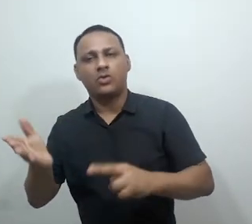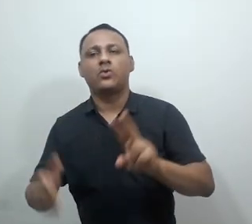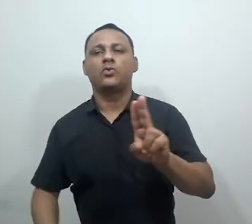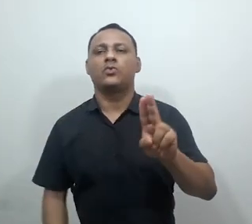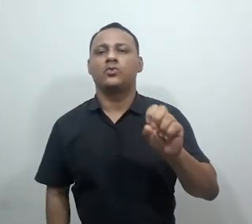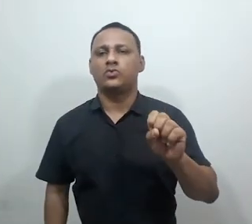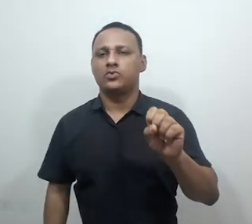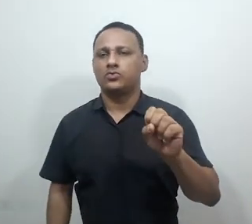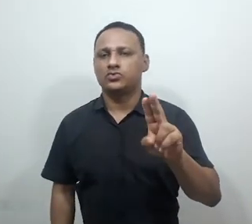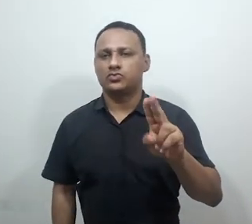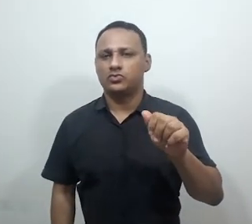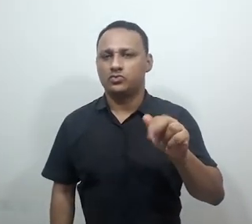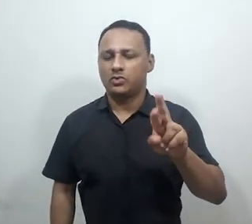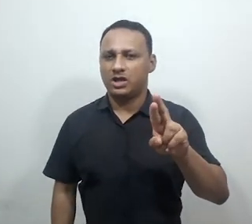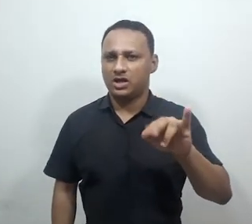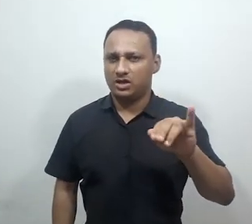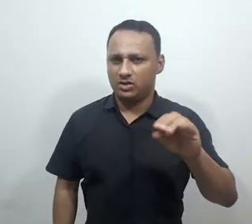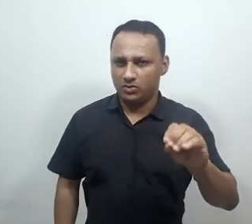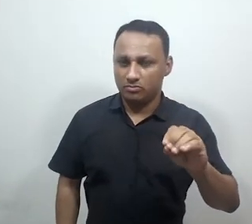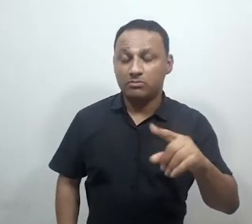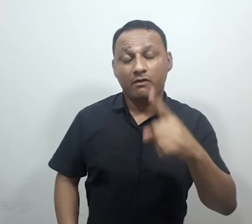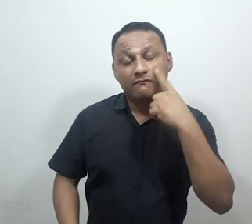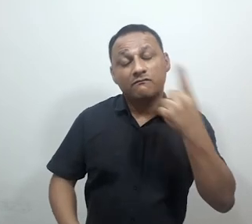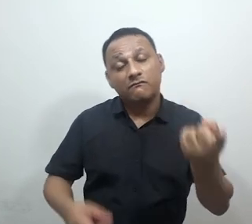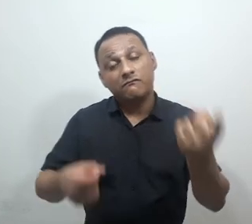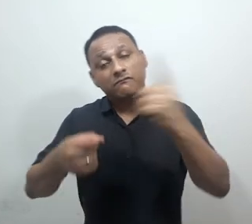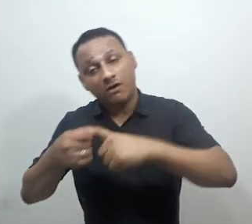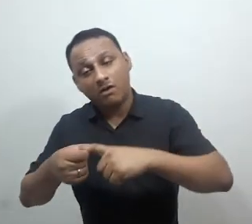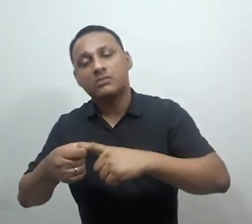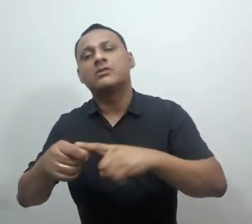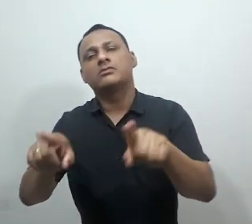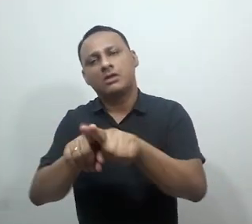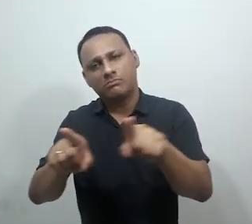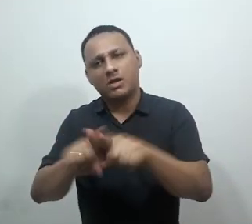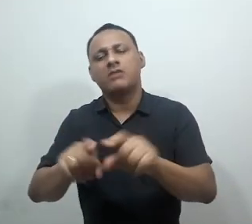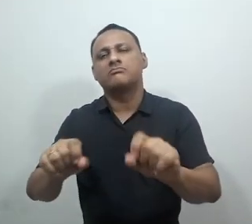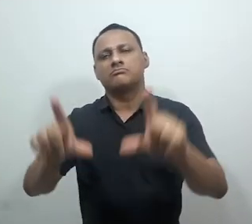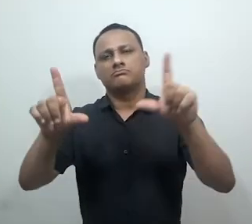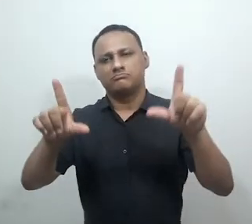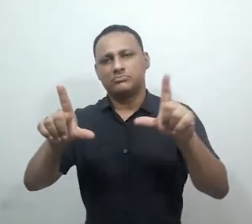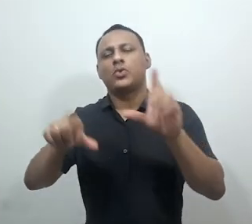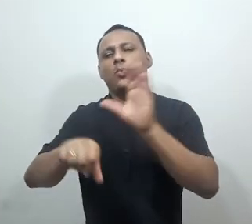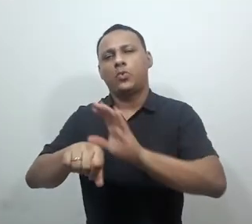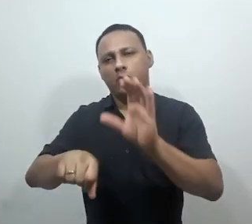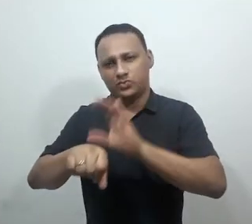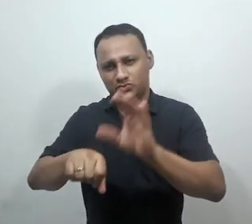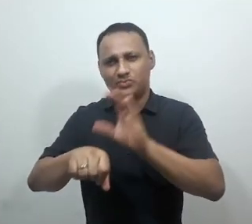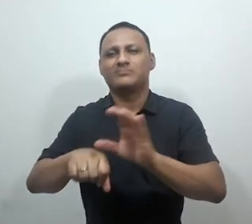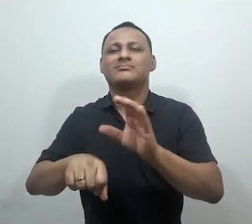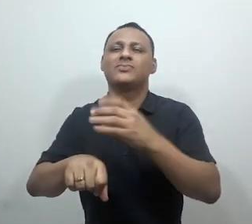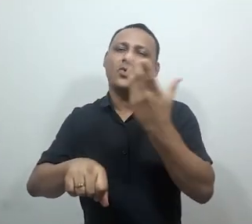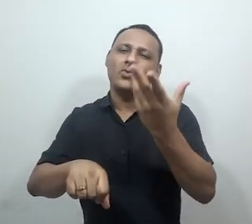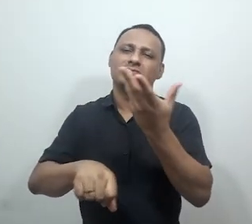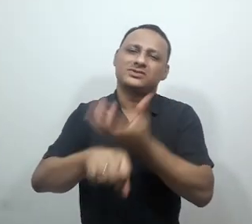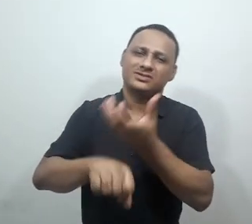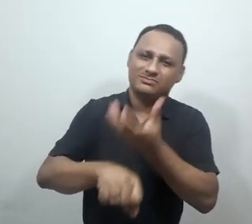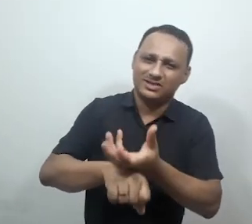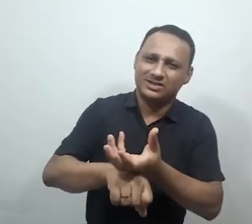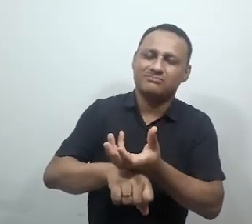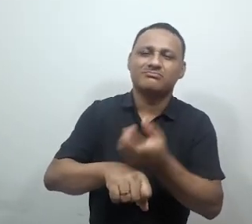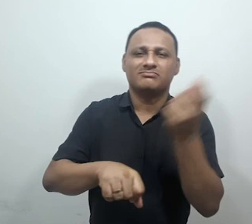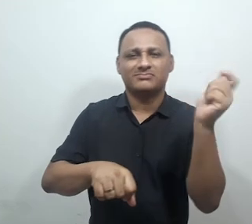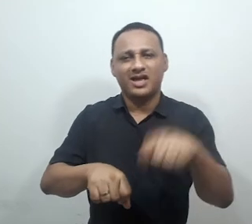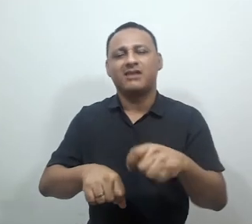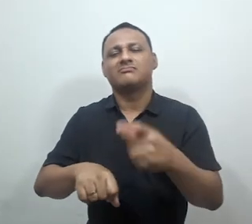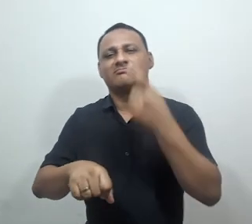para a página do curso ou disciplina clicando sobre o link no painel de